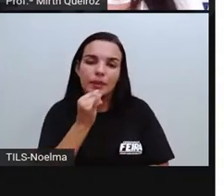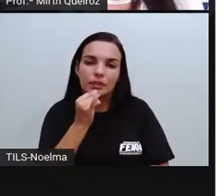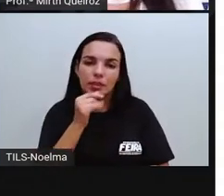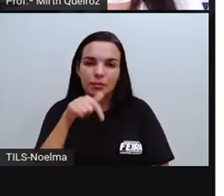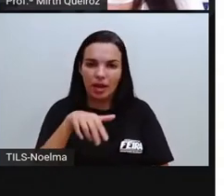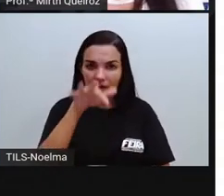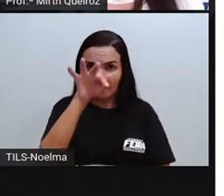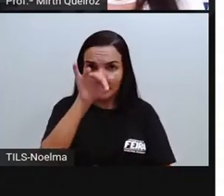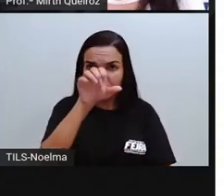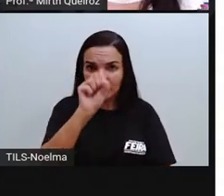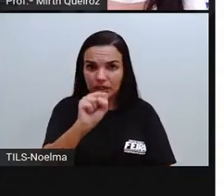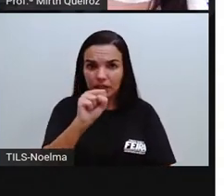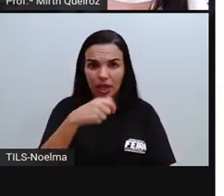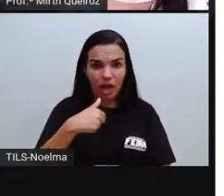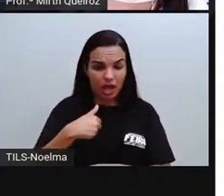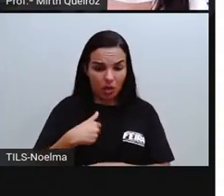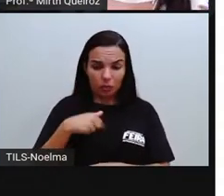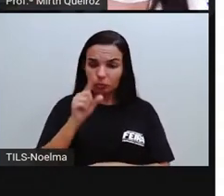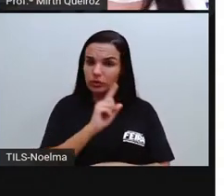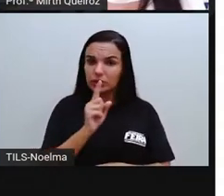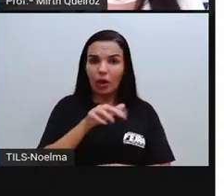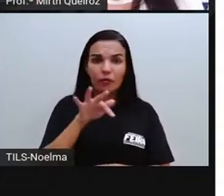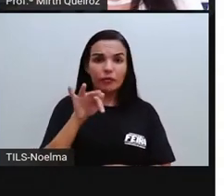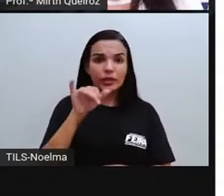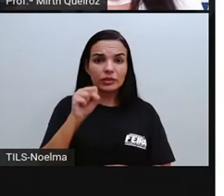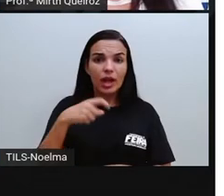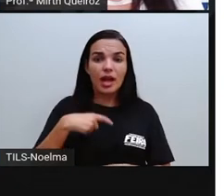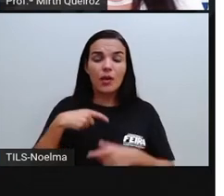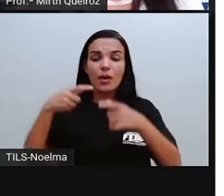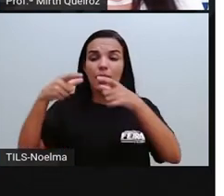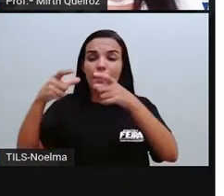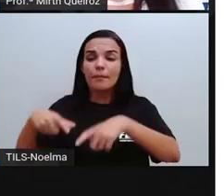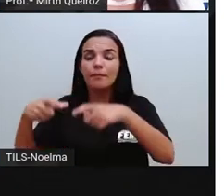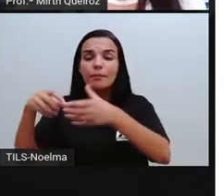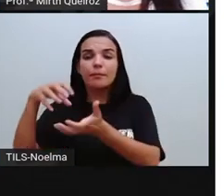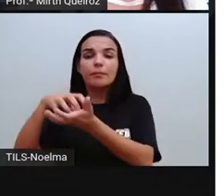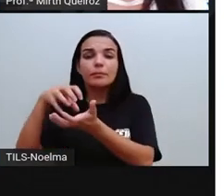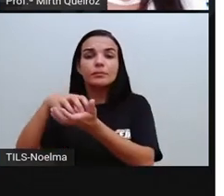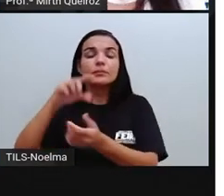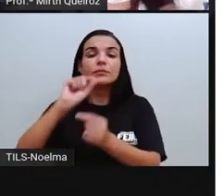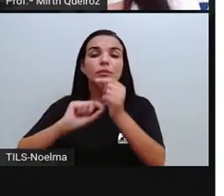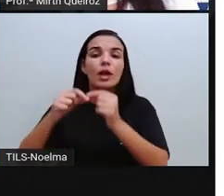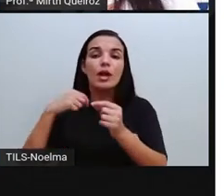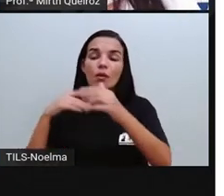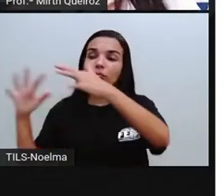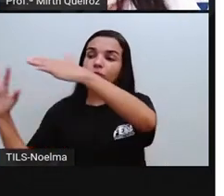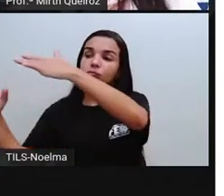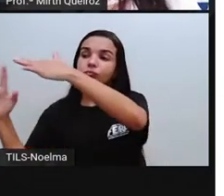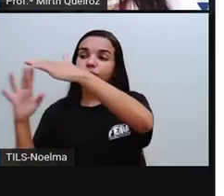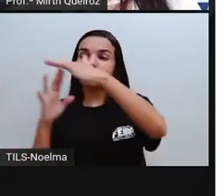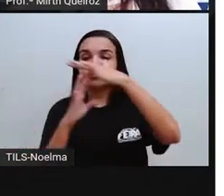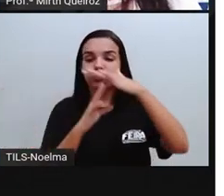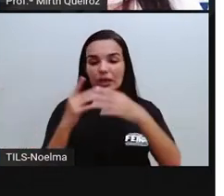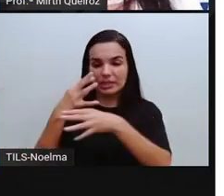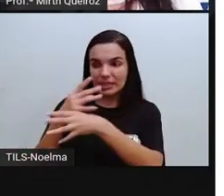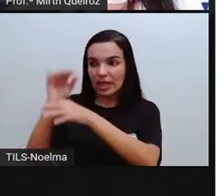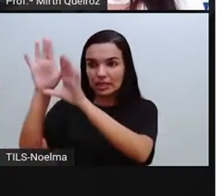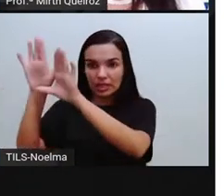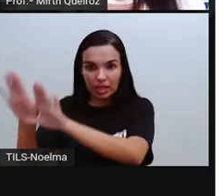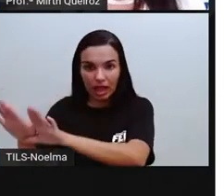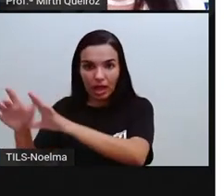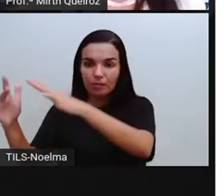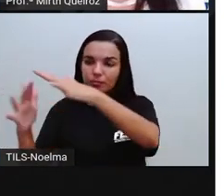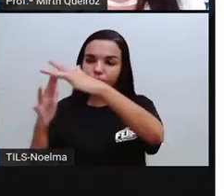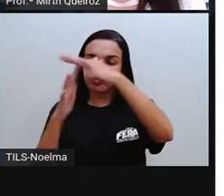por exemplo, Feira de Santana. Eu não sou de Feira de Santana, sou de Santa Maria da Vitória. Então, eu migrei para a Feira de Santana por